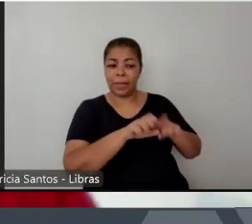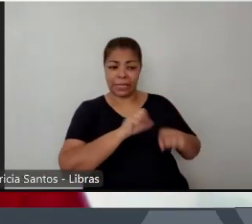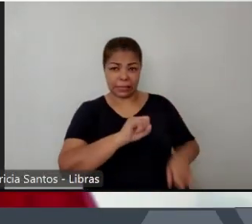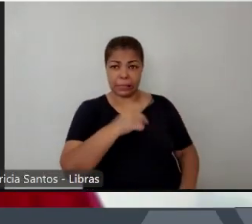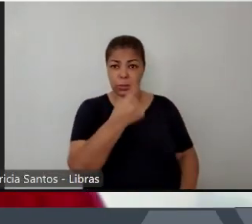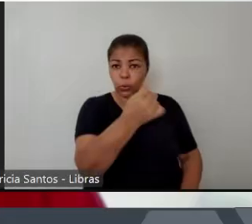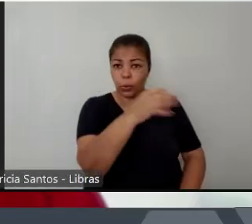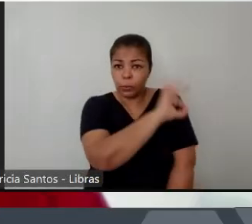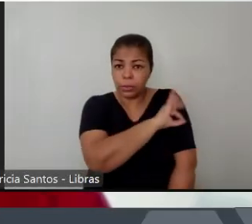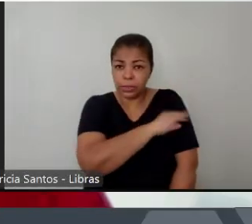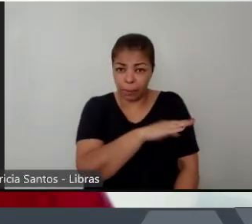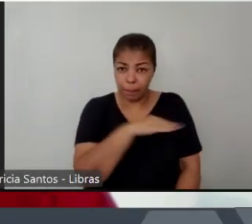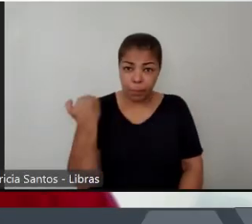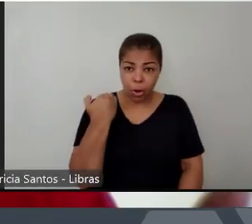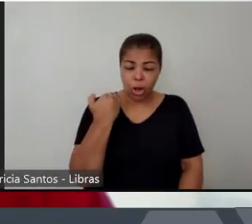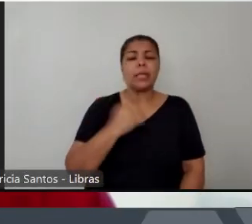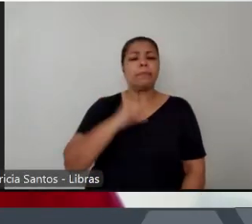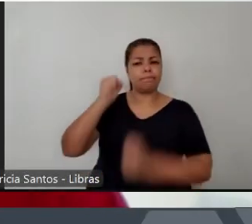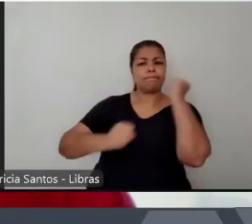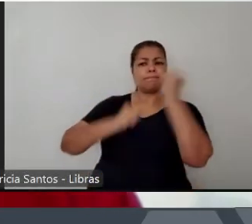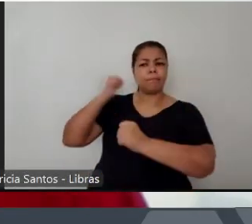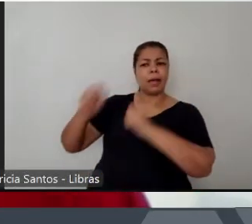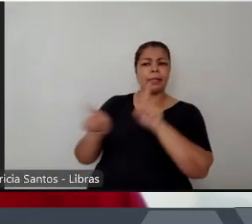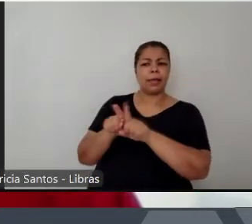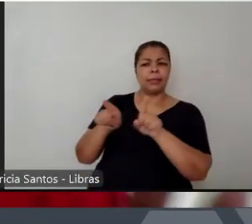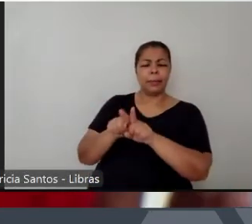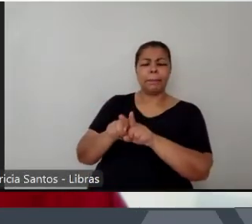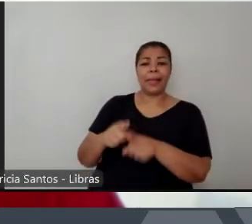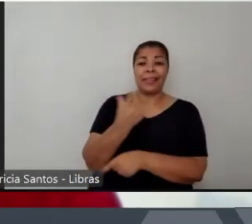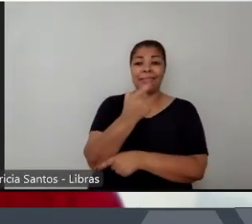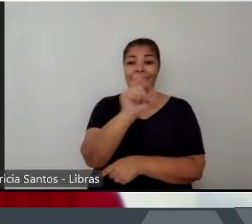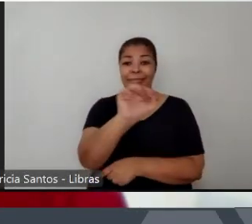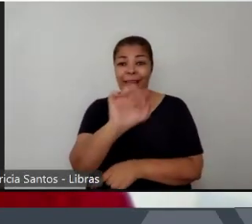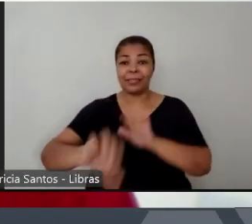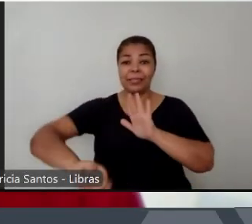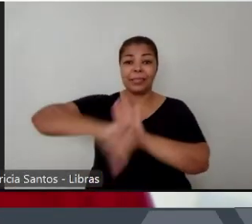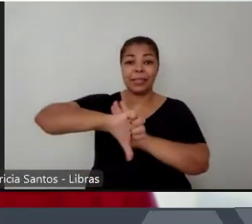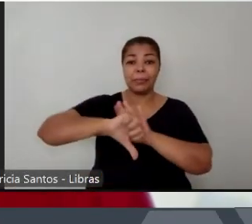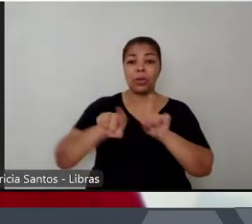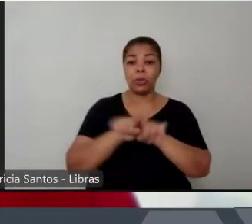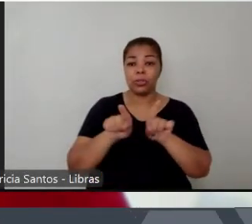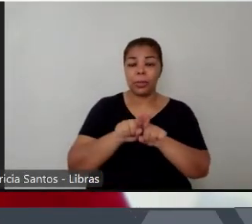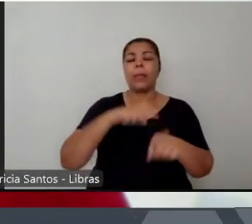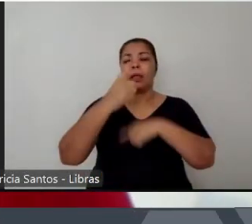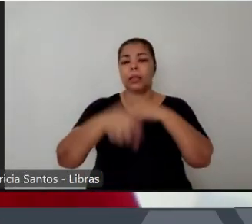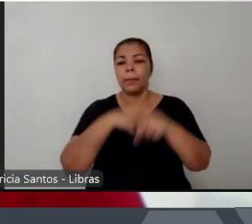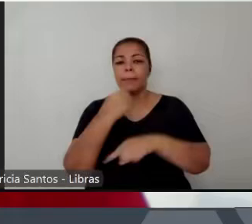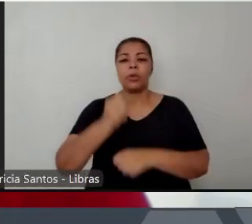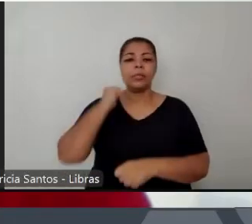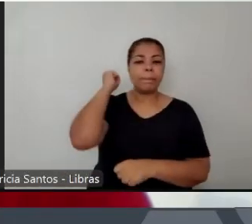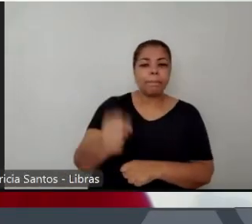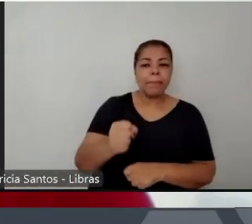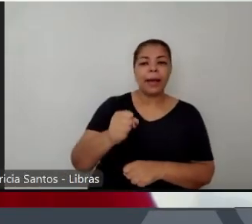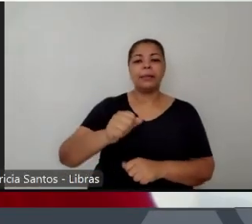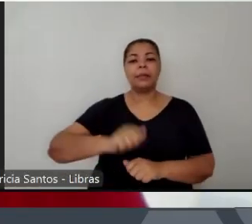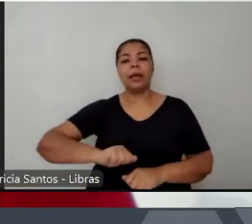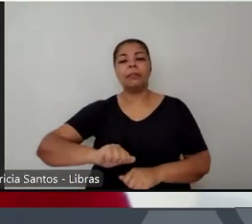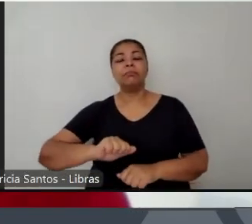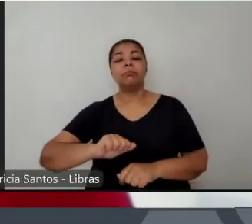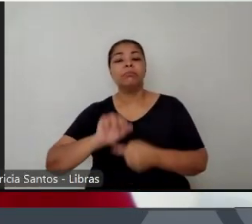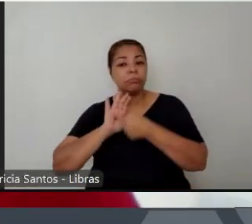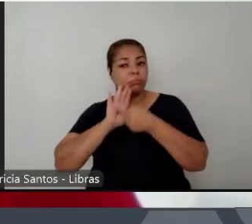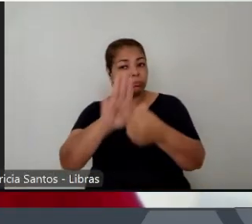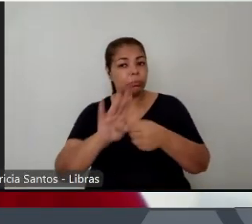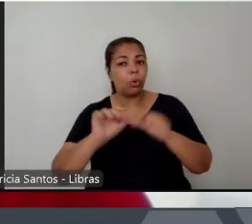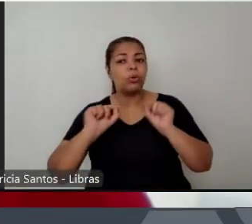e também replicarem os métodos do Esquadrão da Morte colocando cartazes em torno do